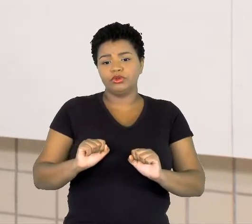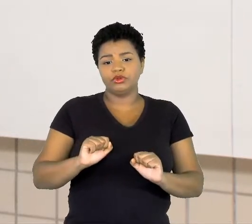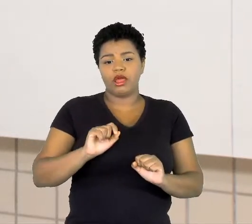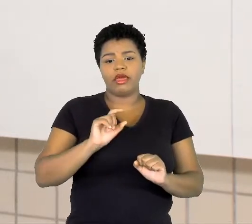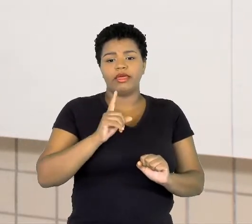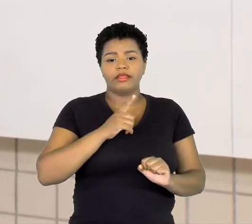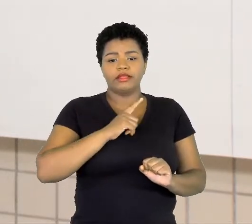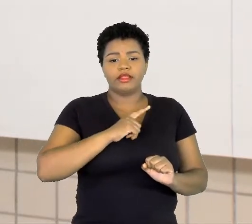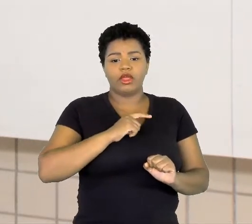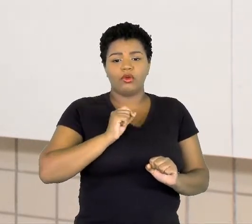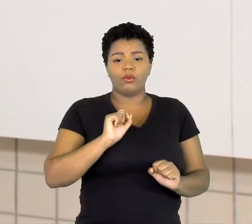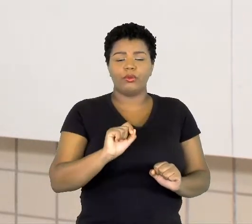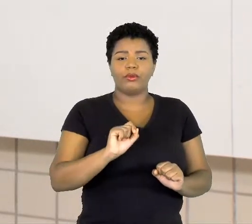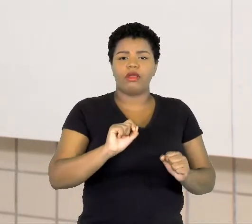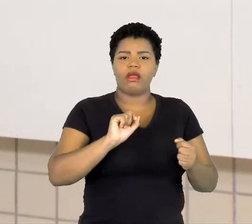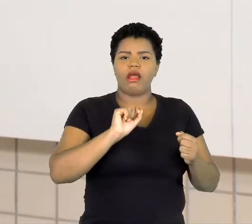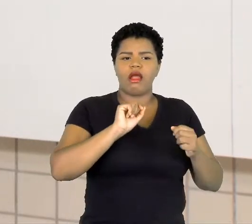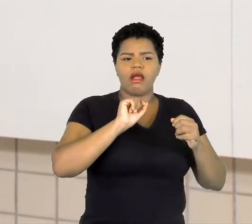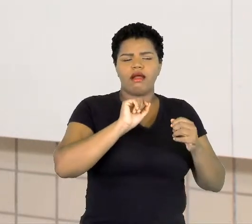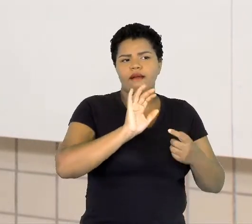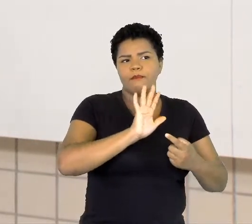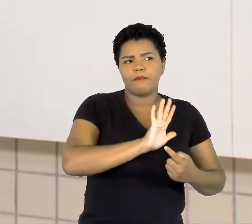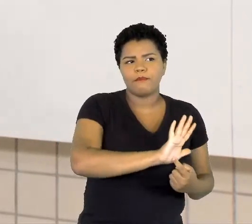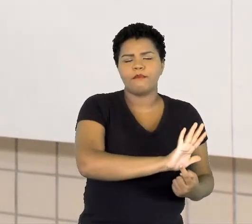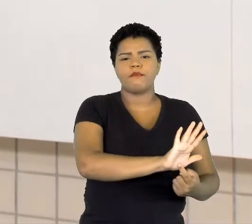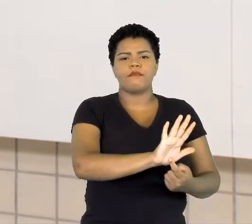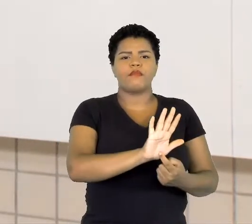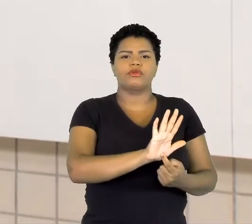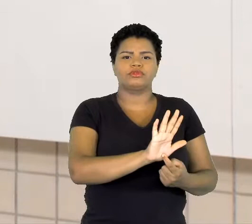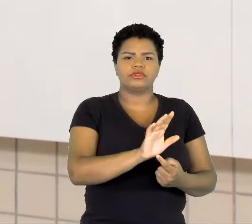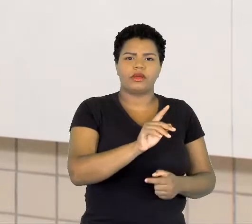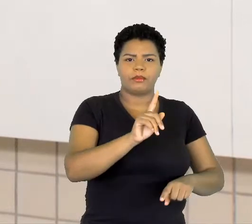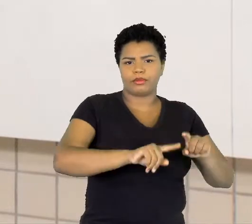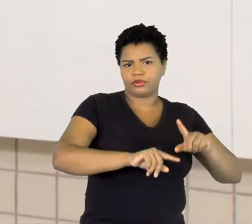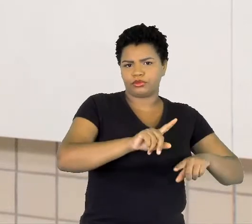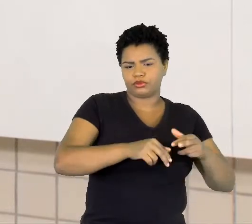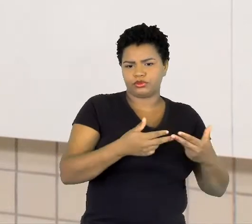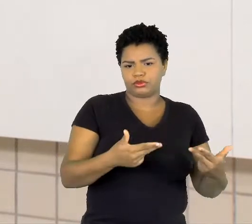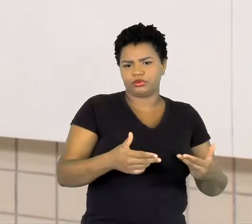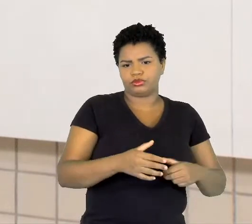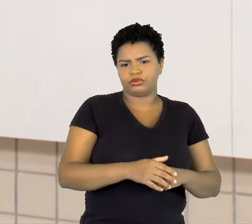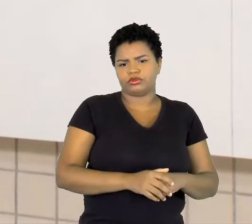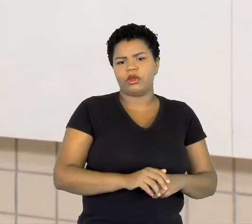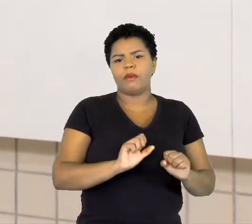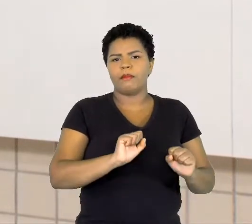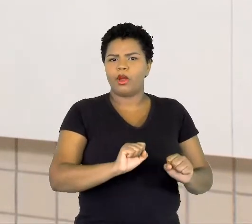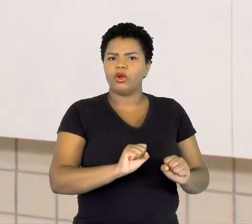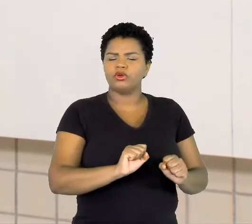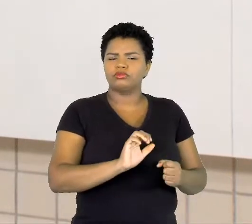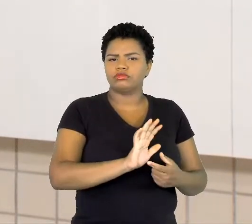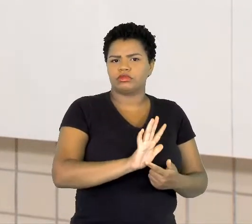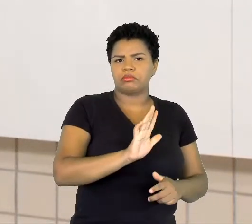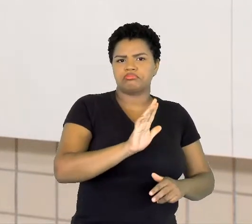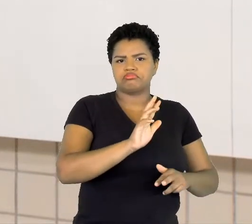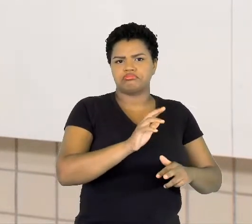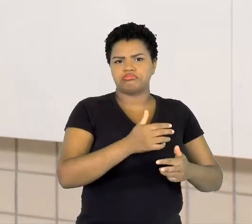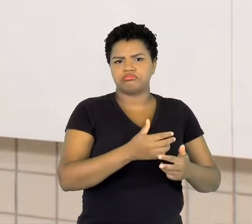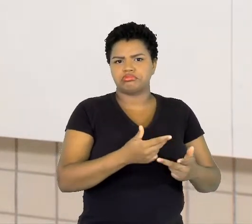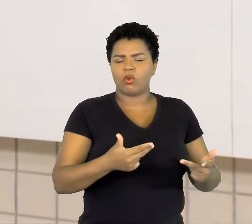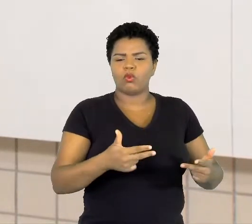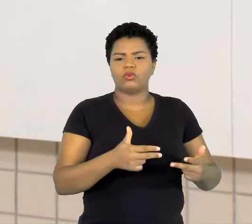produto. Então, ela tem as duas funções, certo? Elas são conjuntos de meio destinados a